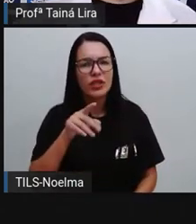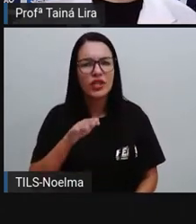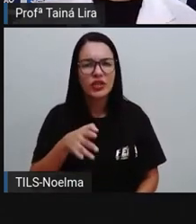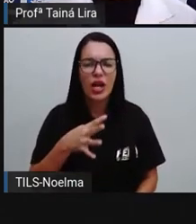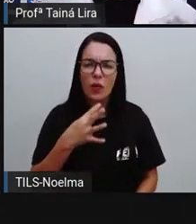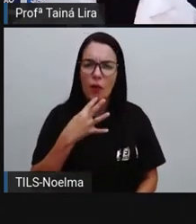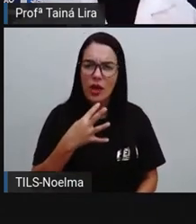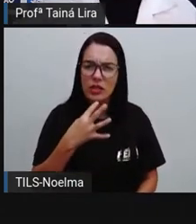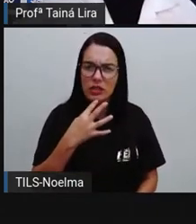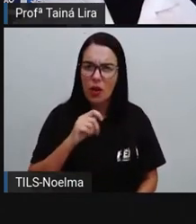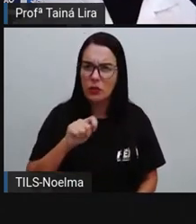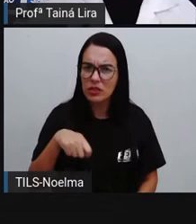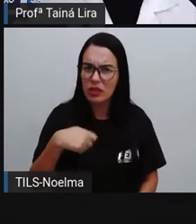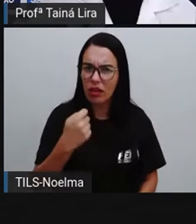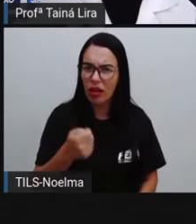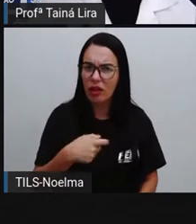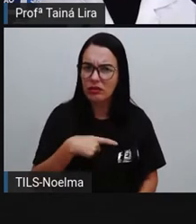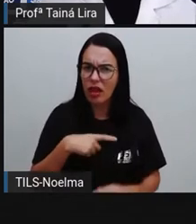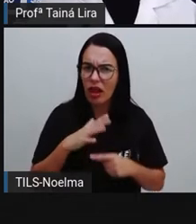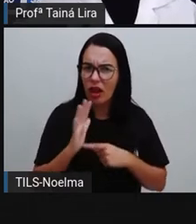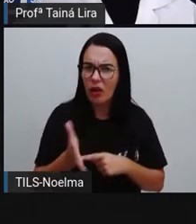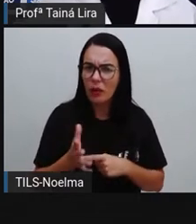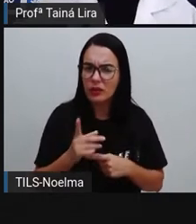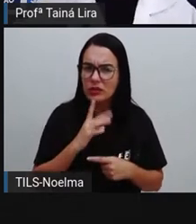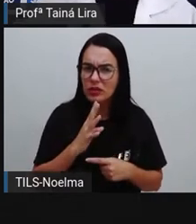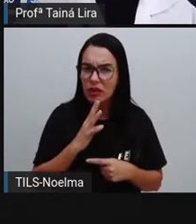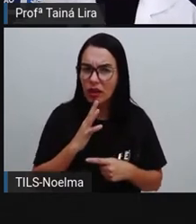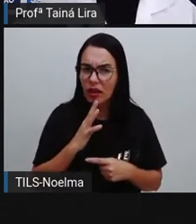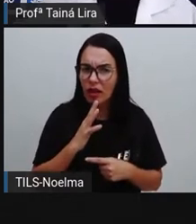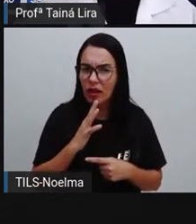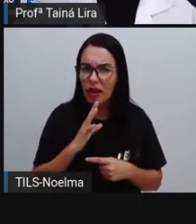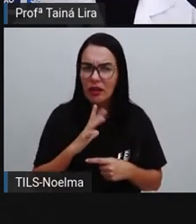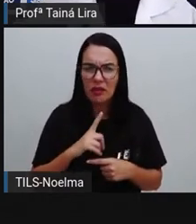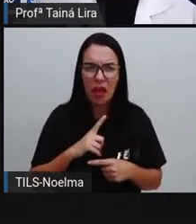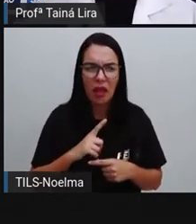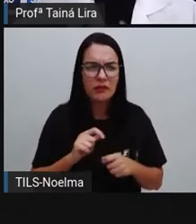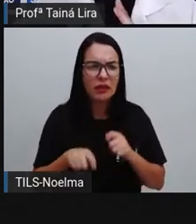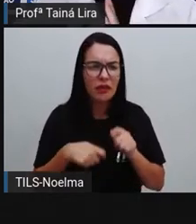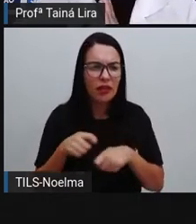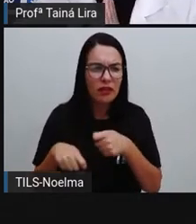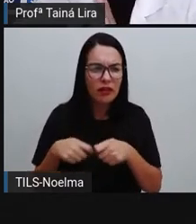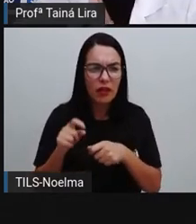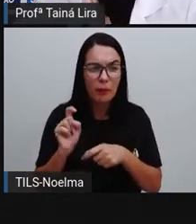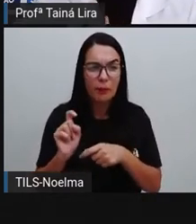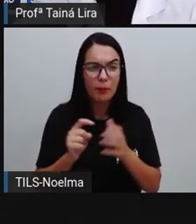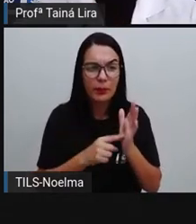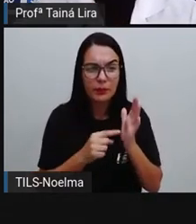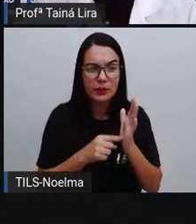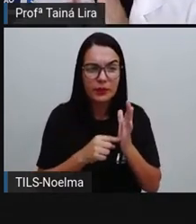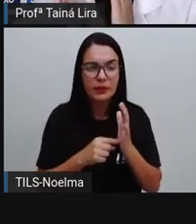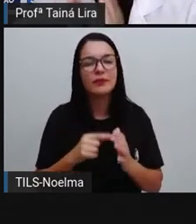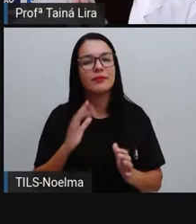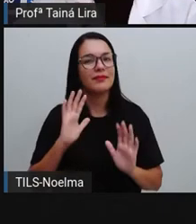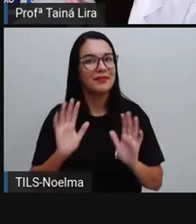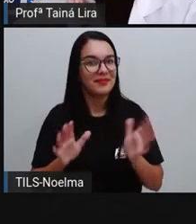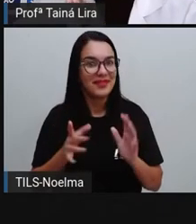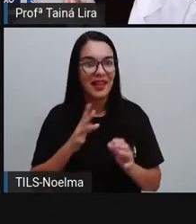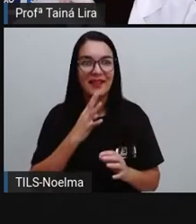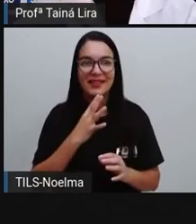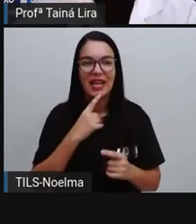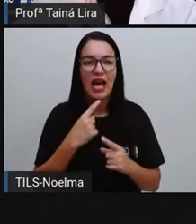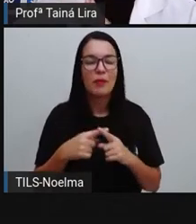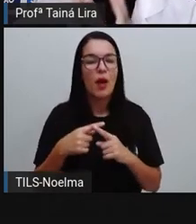conheciam aí esses sinais de pontuação? Certamente já conheciam, Segundo ano, porque desde o início do ano que a Pró